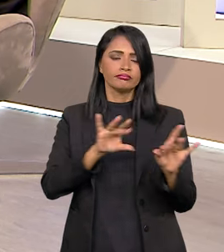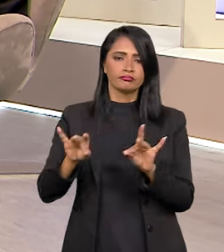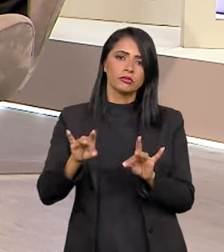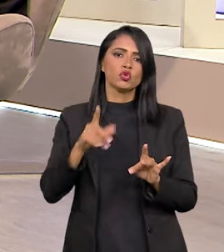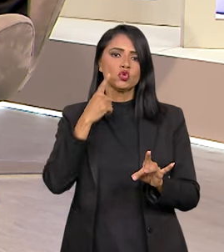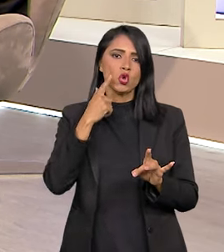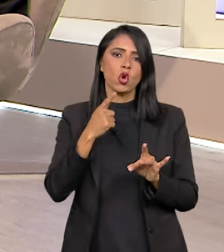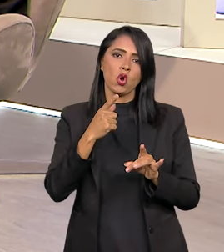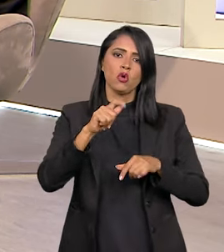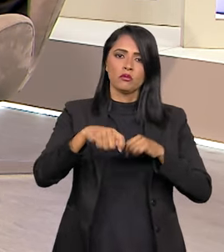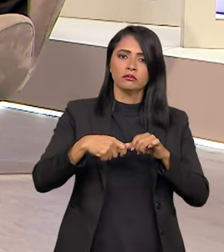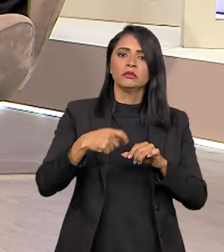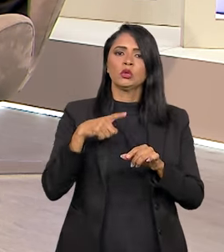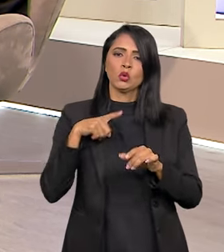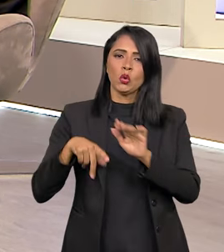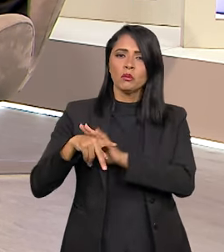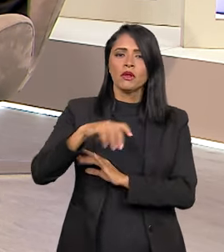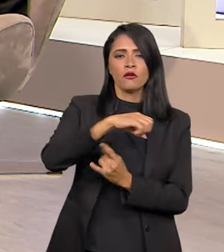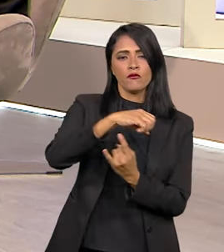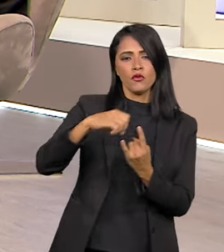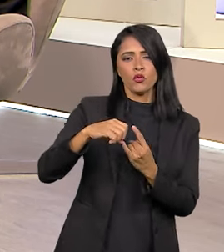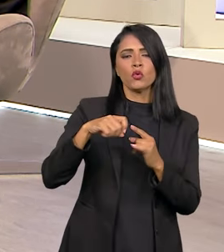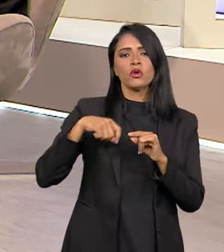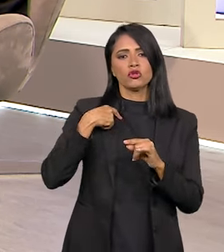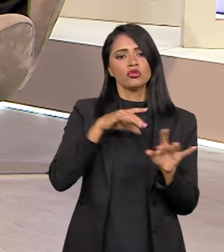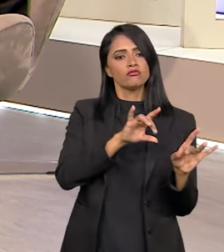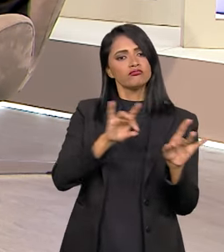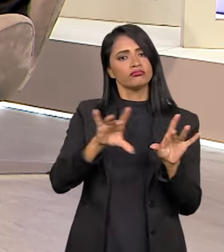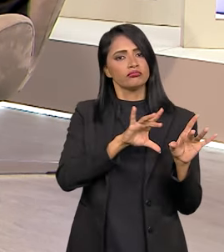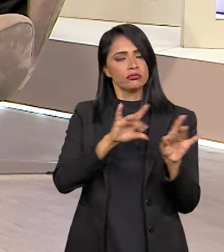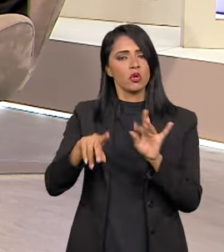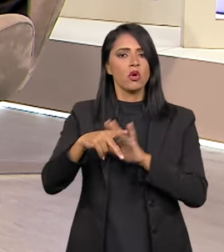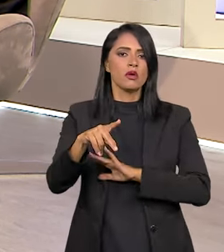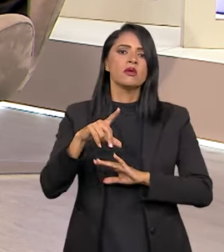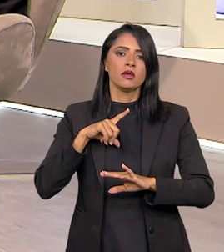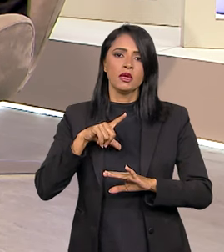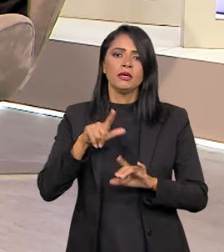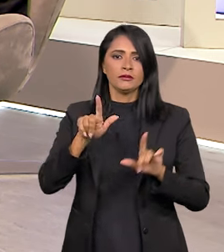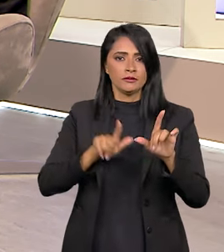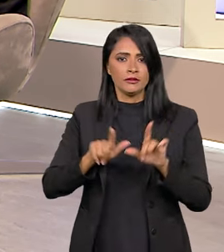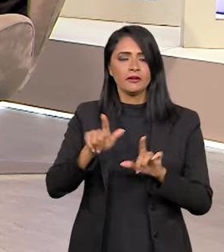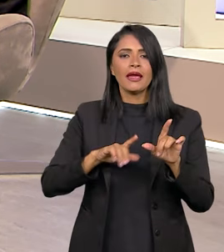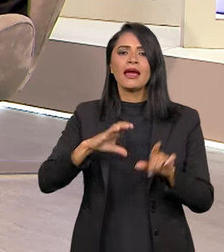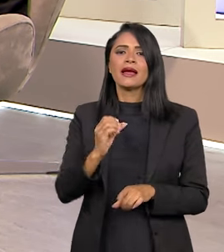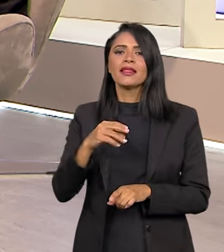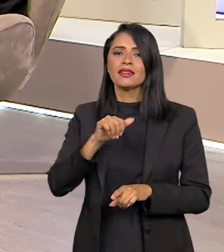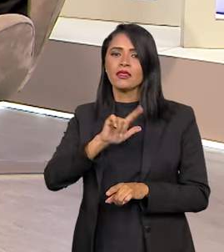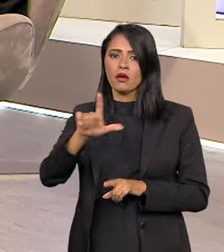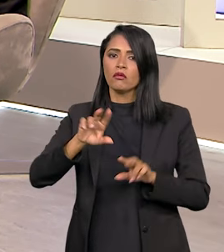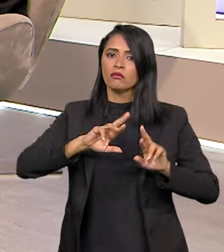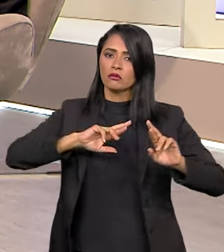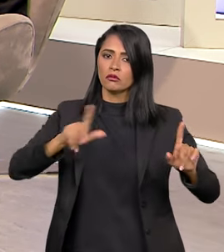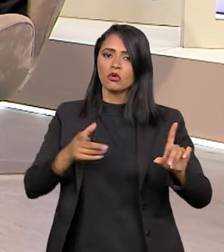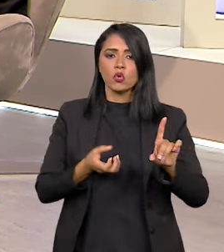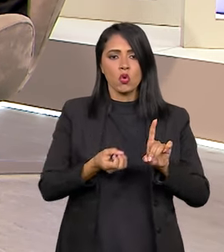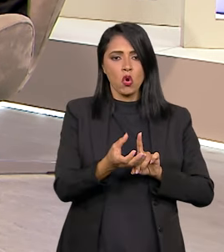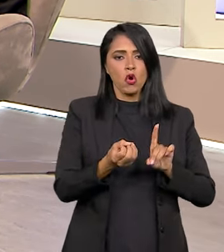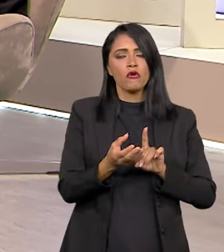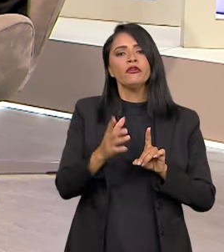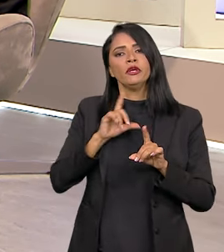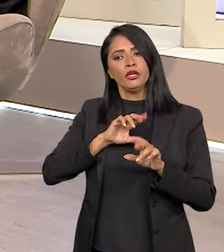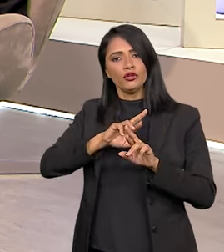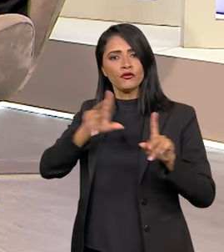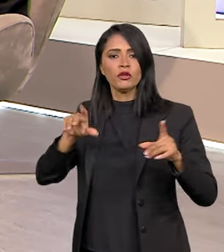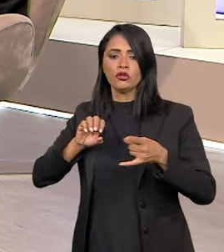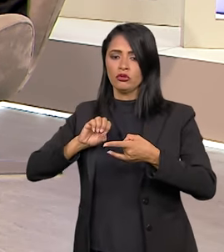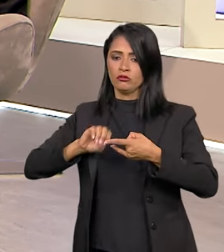é todo produzido pela Fiocruz, e a gente só faz a transmissão desse canal. Diferentemente do canal Gov e o